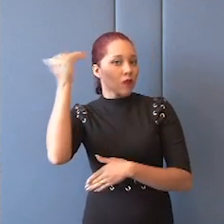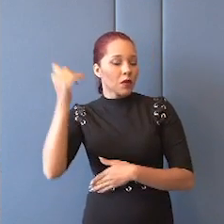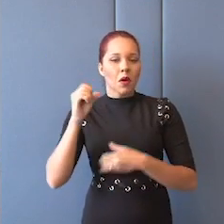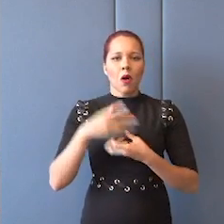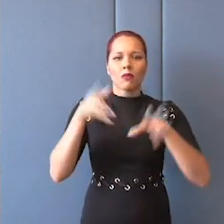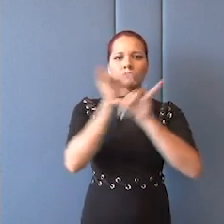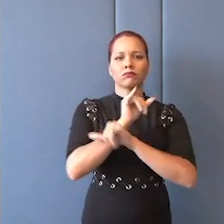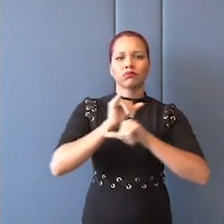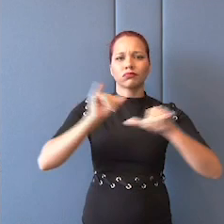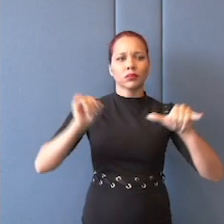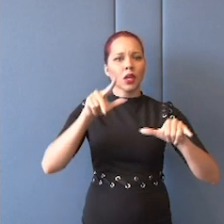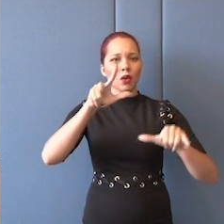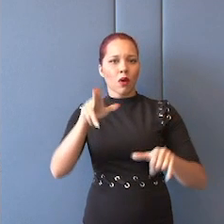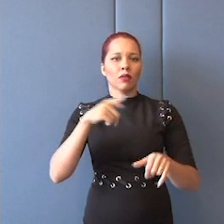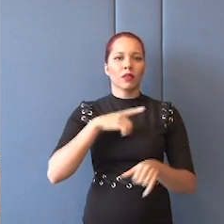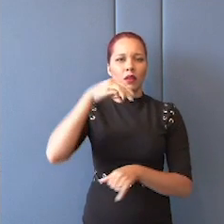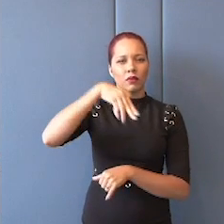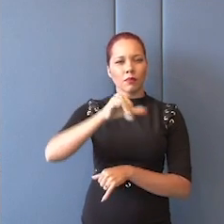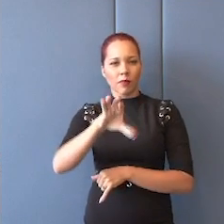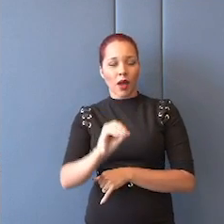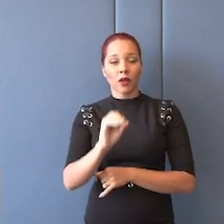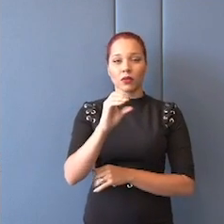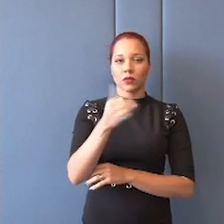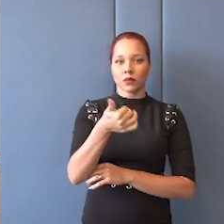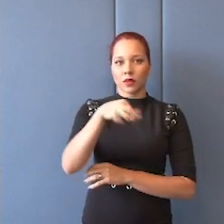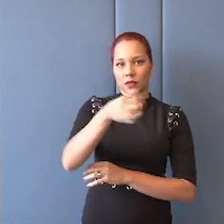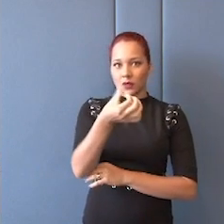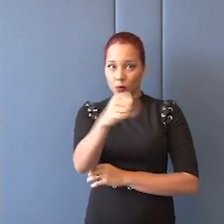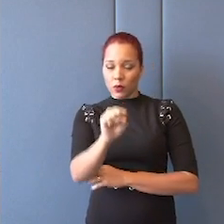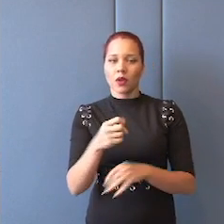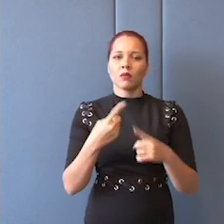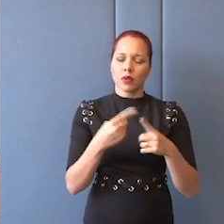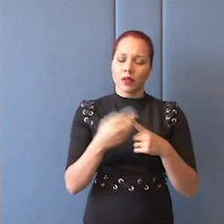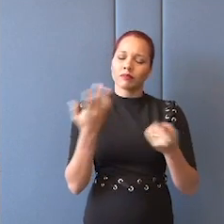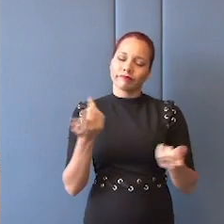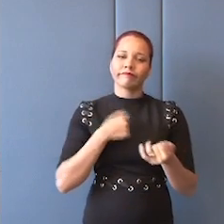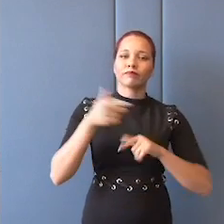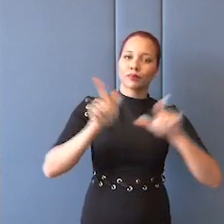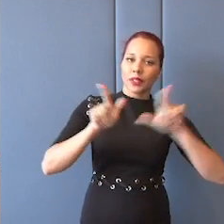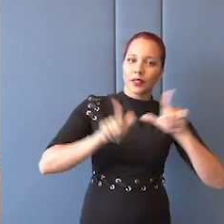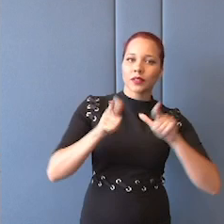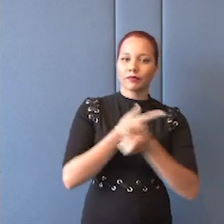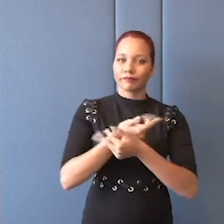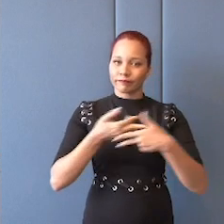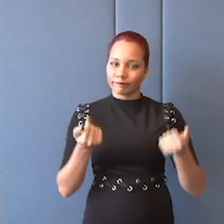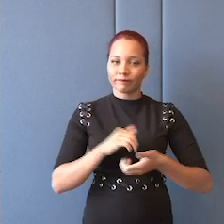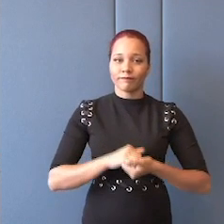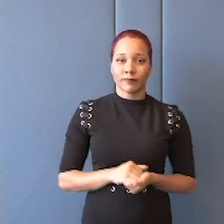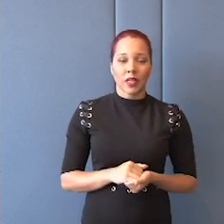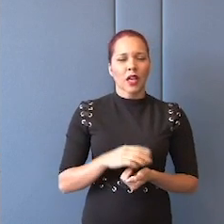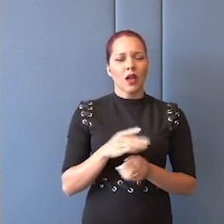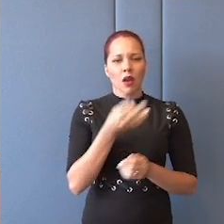que ganhou o maio de 68? Por causa da mídia. Estou convencido disso. Acho que, em